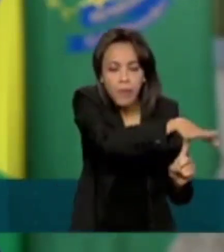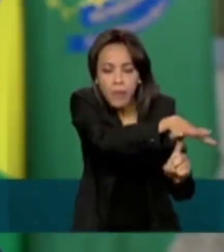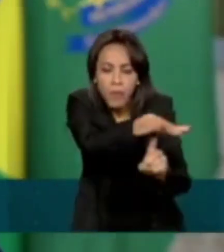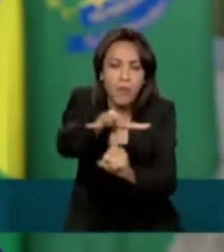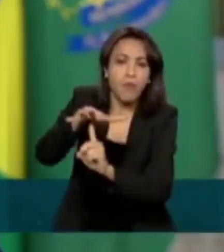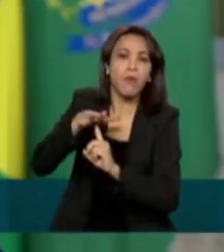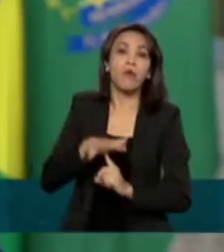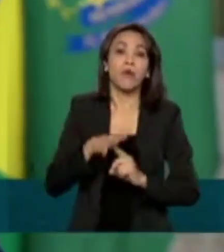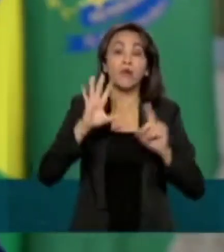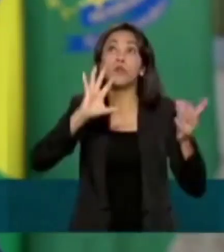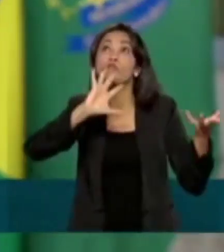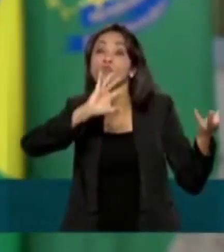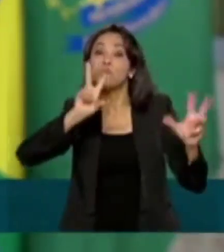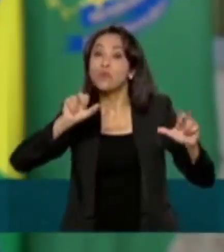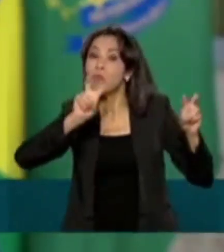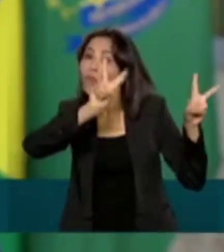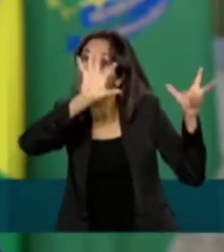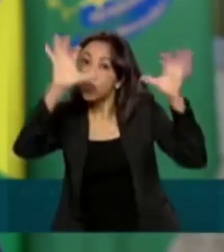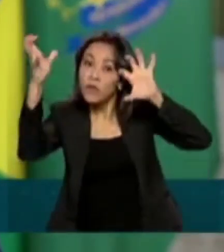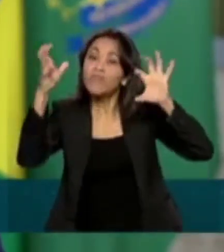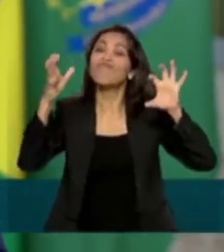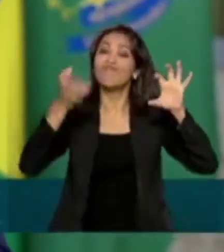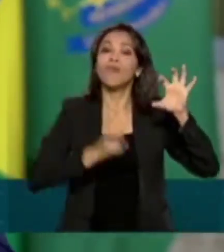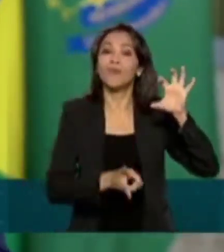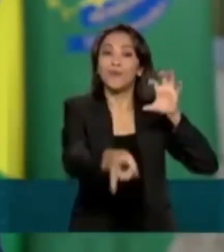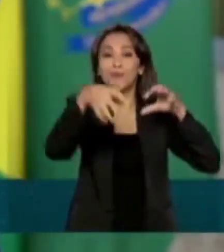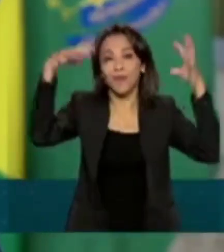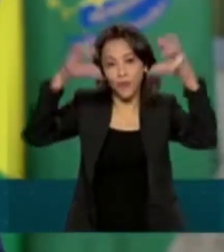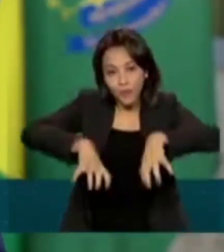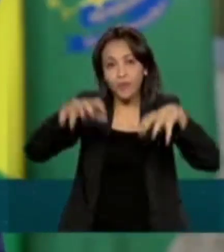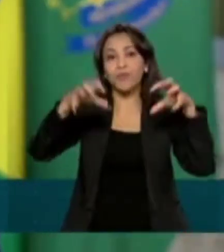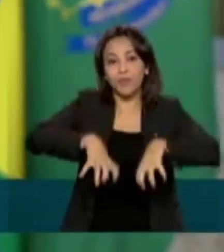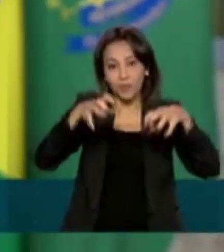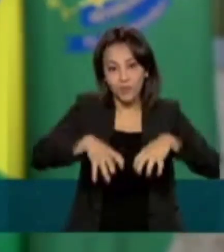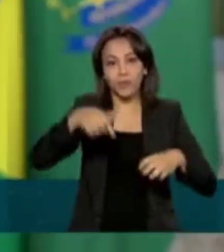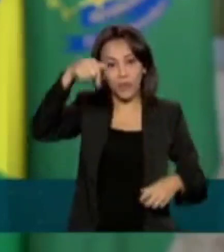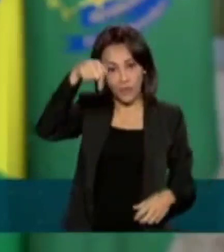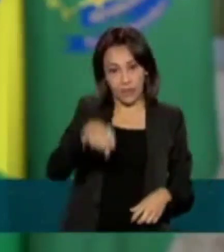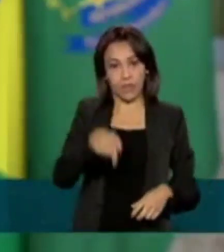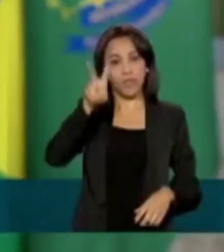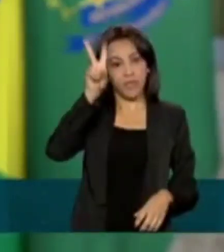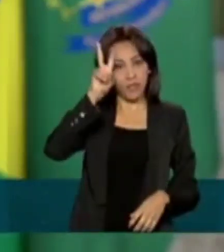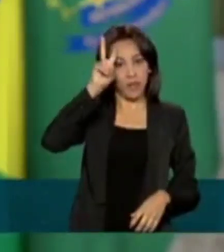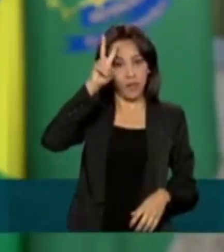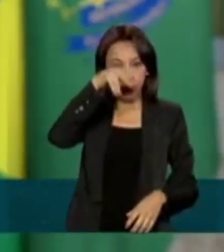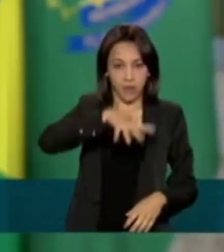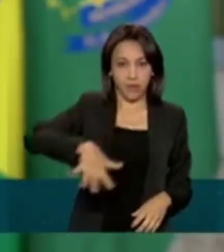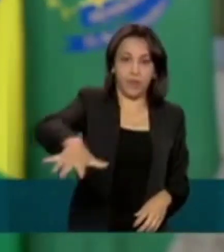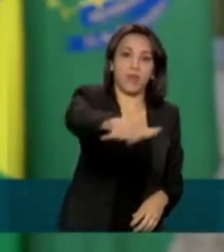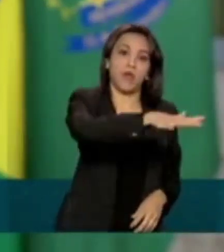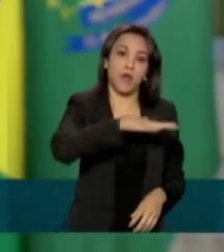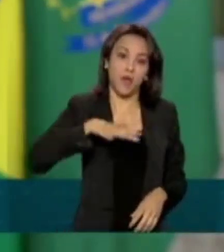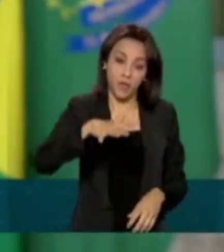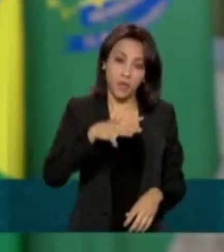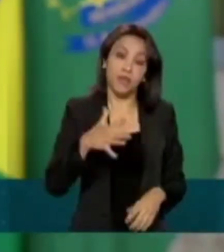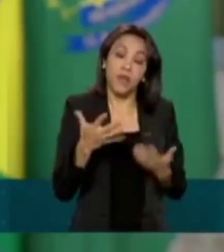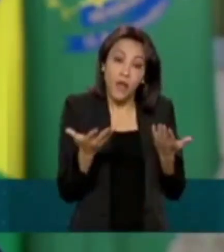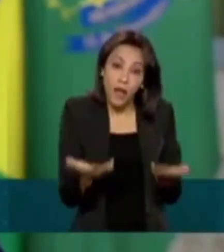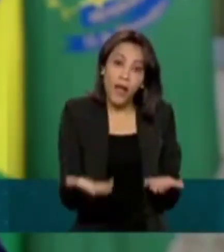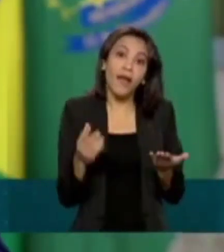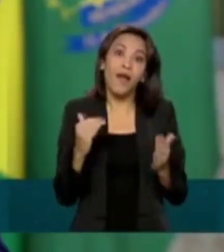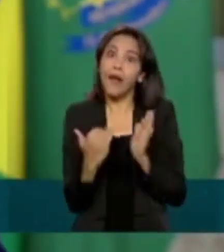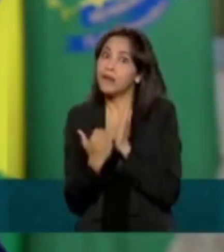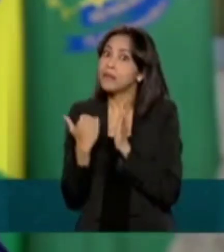Meteorologia, a chuva permanece aí nesta segunda-feira ali na região. A precipitação é considerada